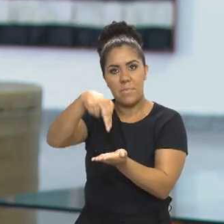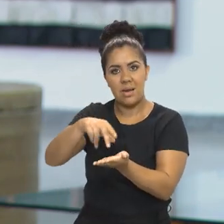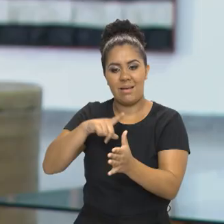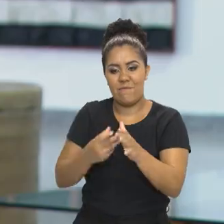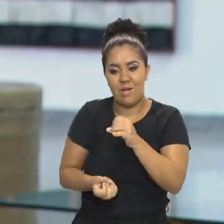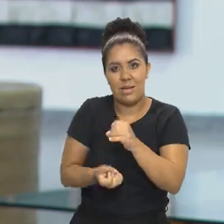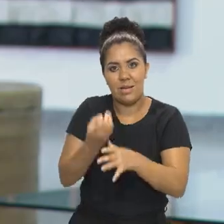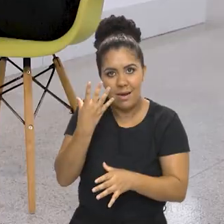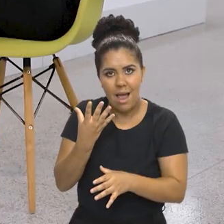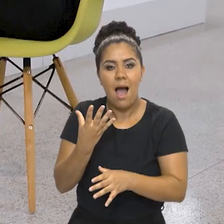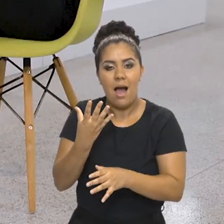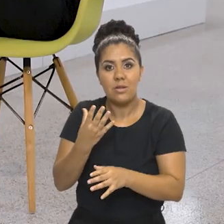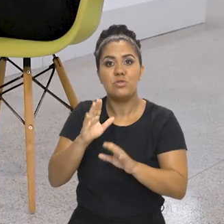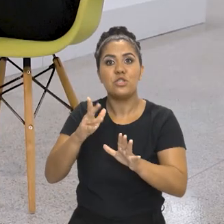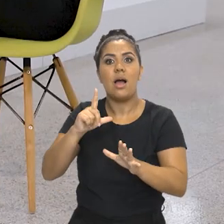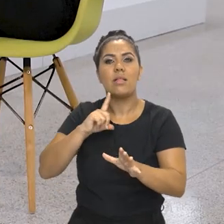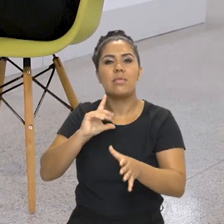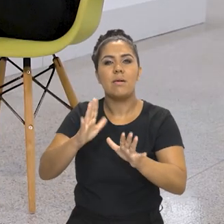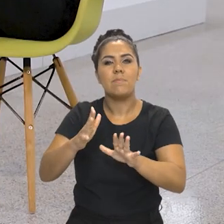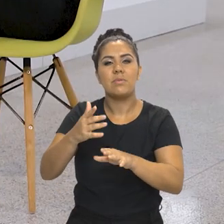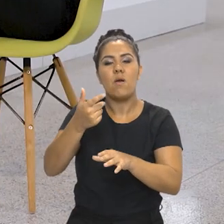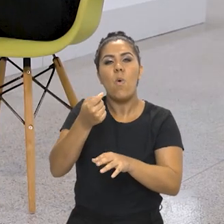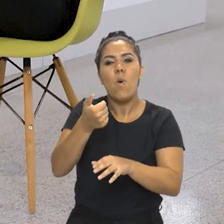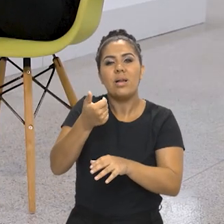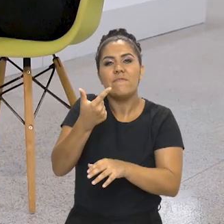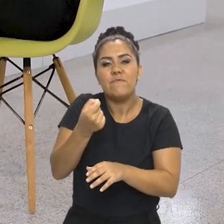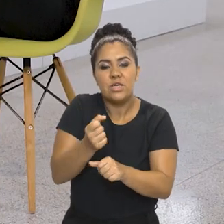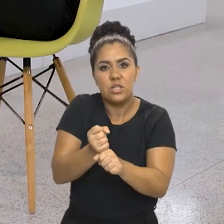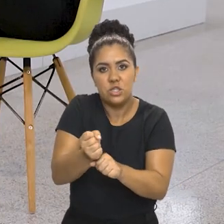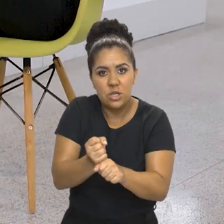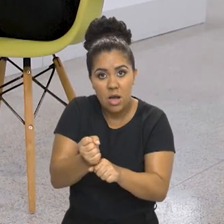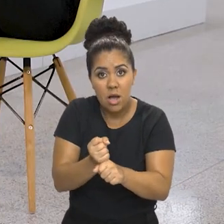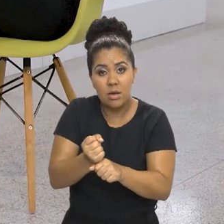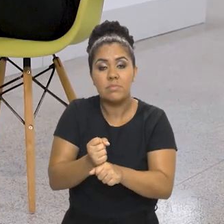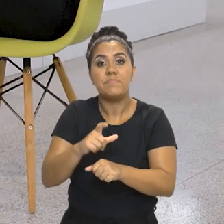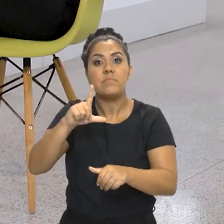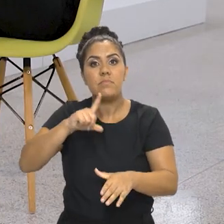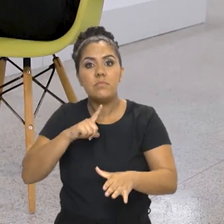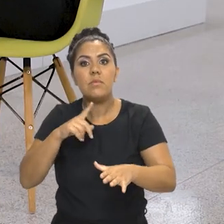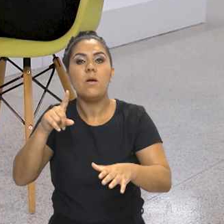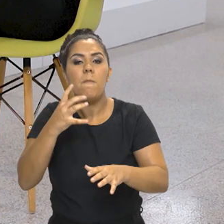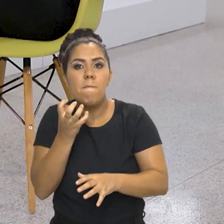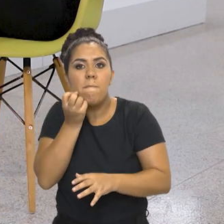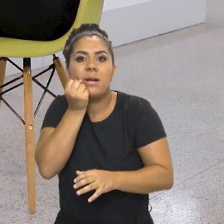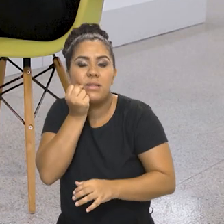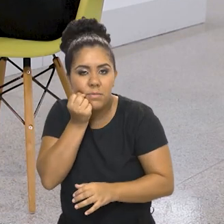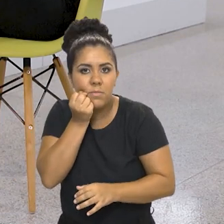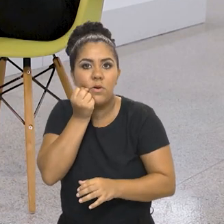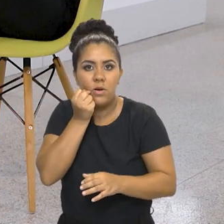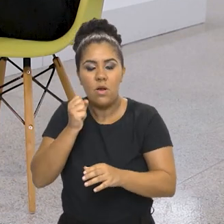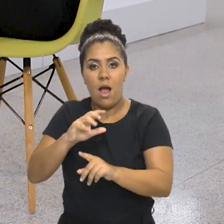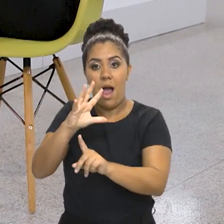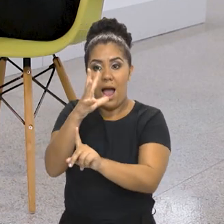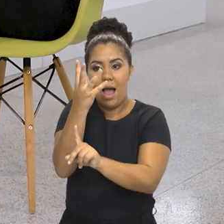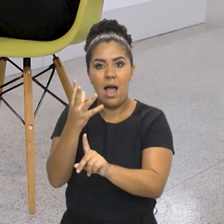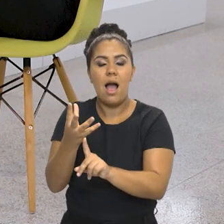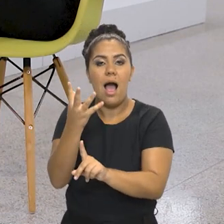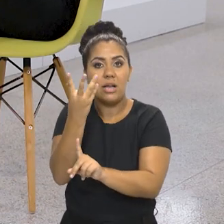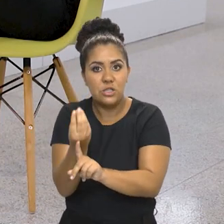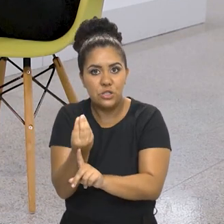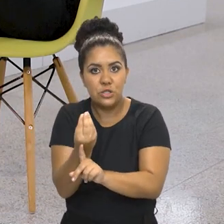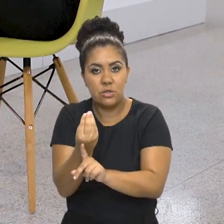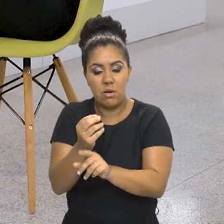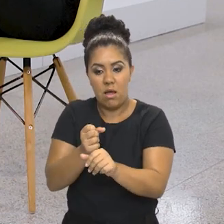fazer 15 anos. O Ibram, ele era um departamento dentro do Instituto do Patrimônio Histórico e Artístico Nacional. Então, quando ele foi criado há 15 anos